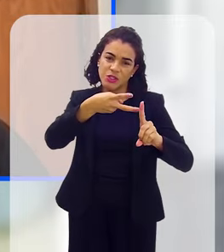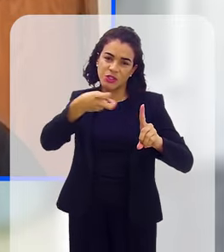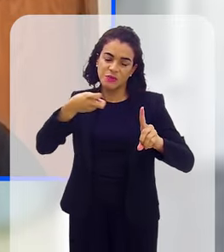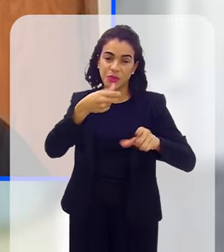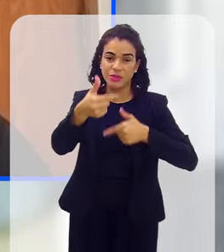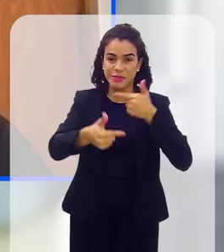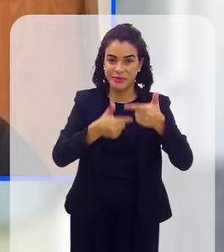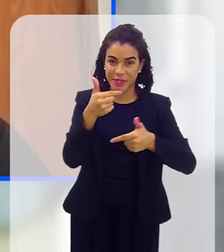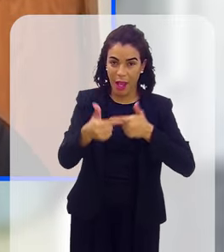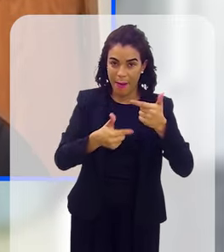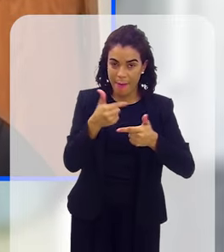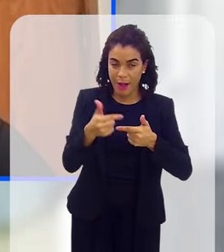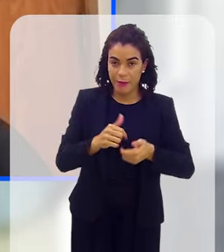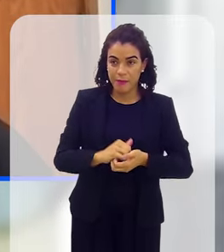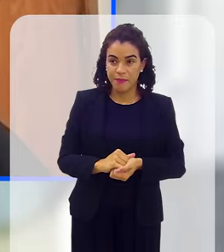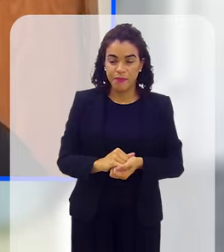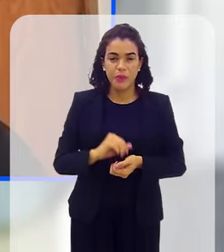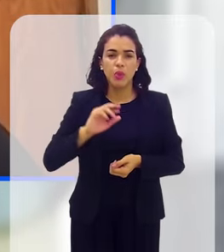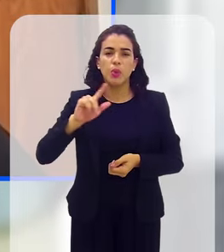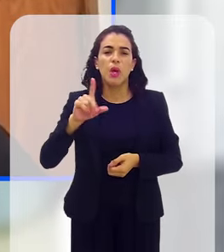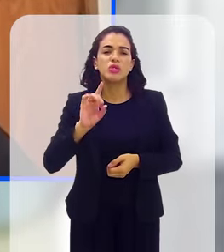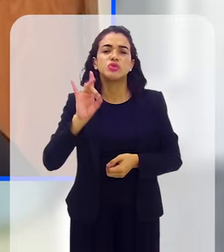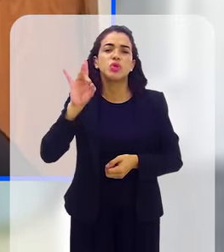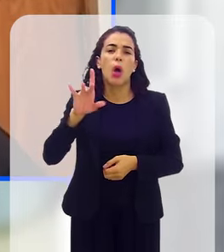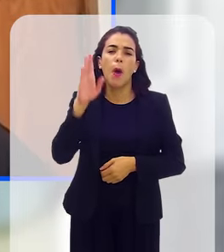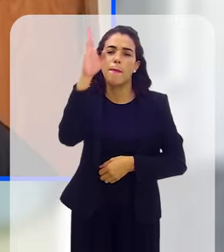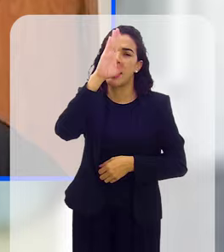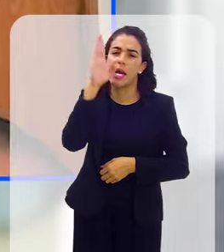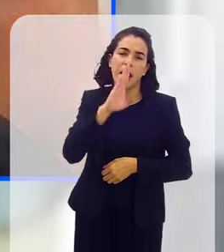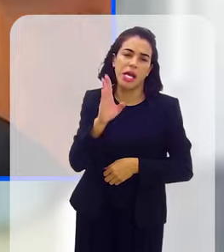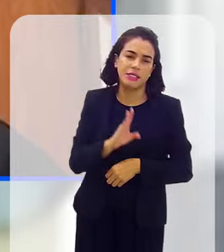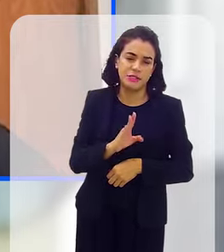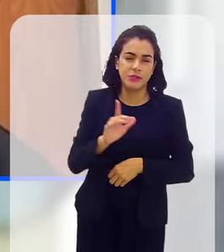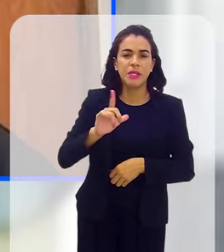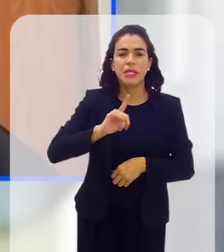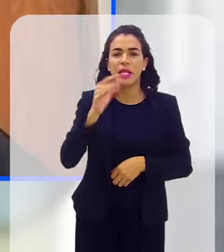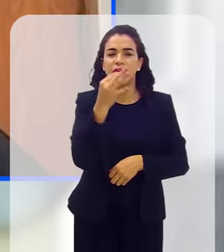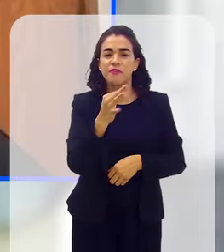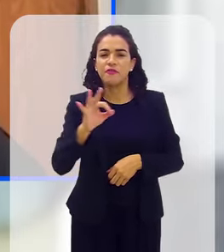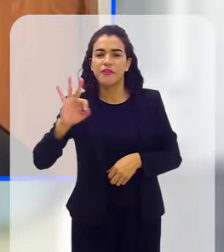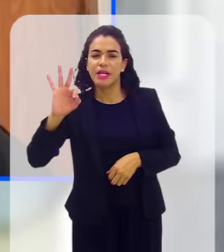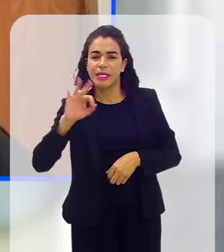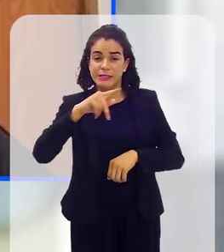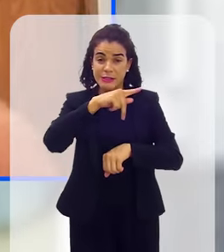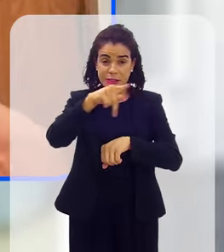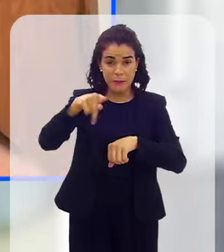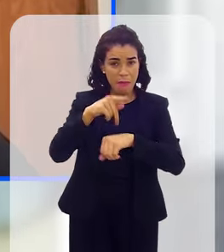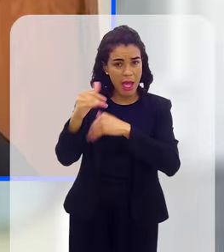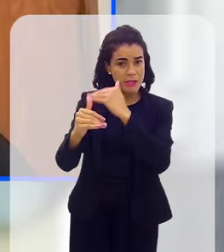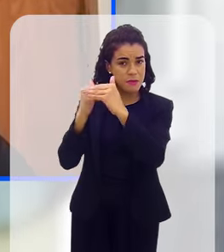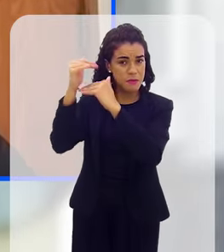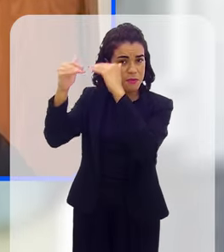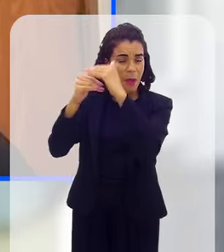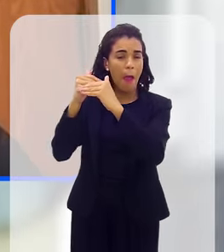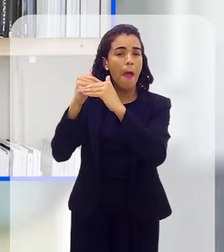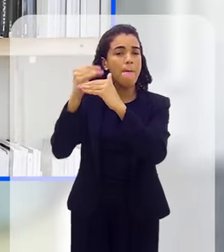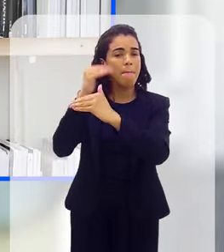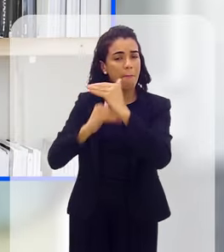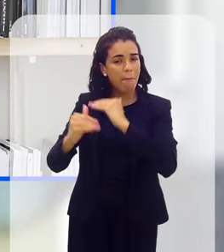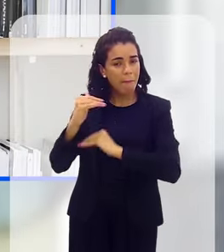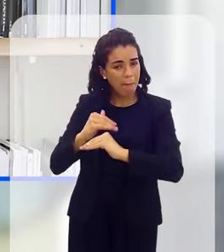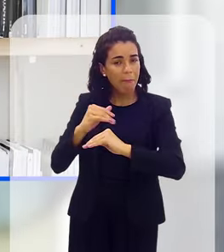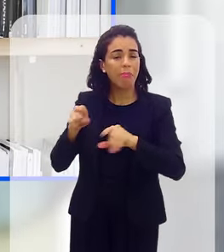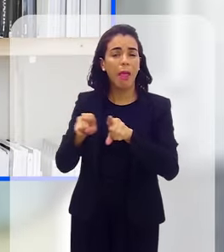Isso não é algo que é privativo do Brasil, você vai encontrar na França, em países desenvolvidos, menos desenvolvidos,